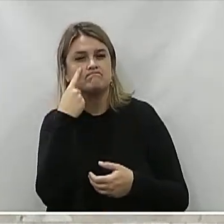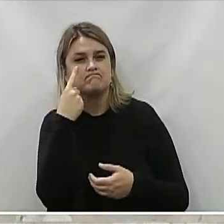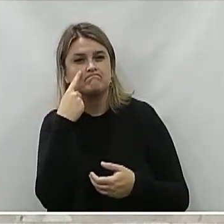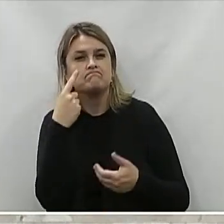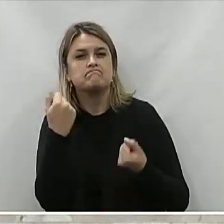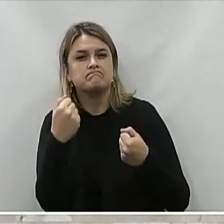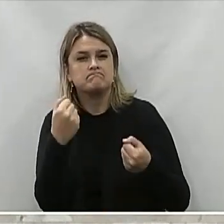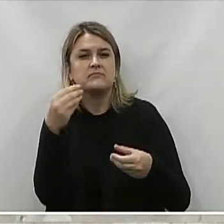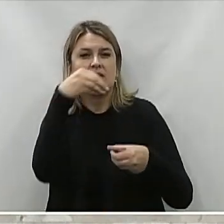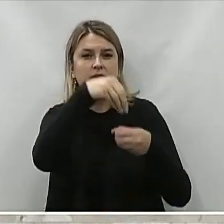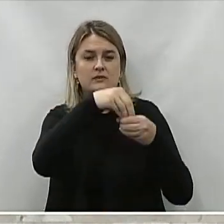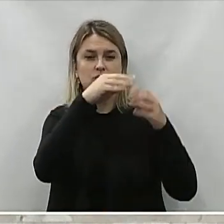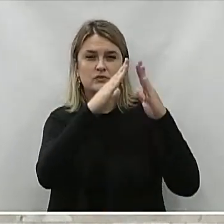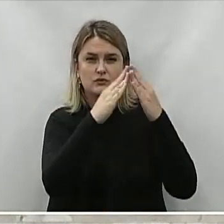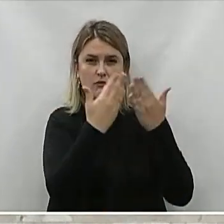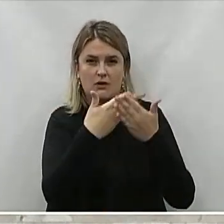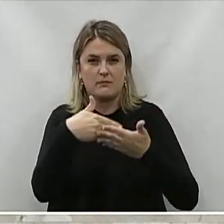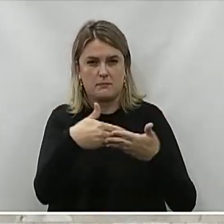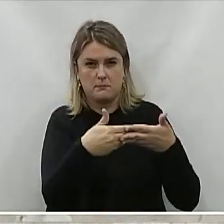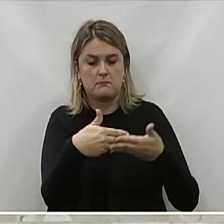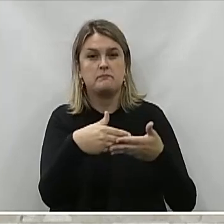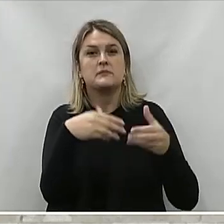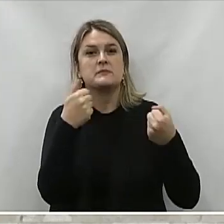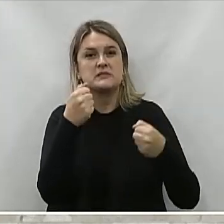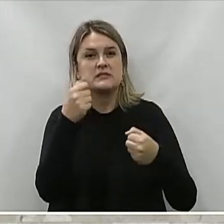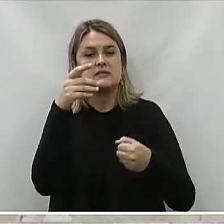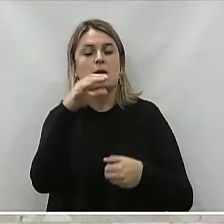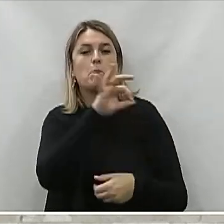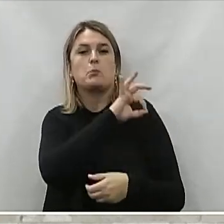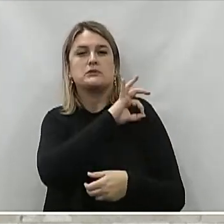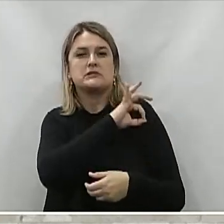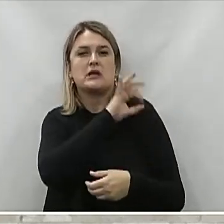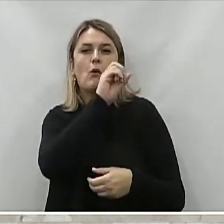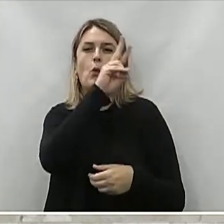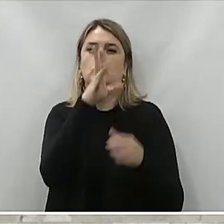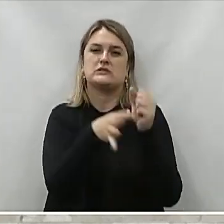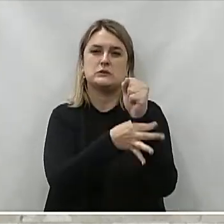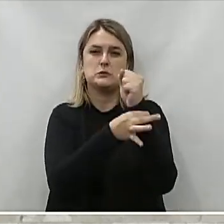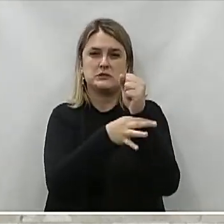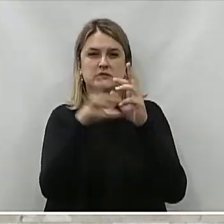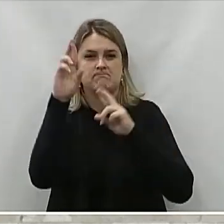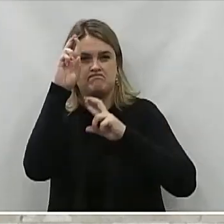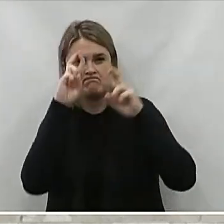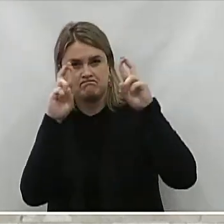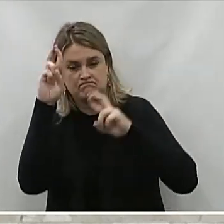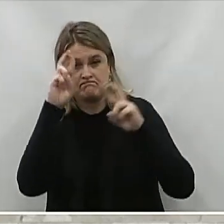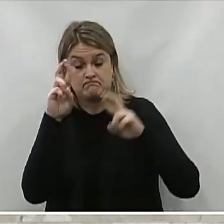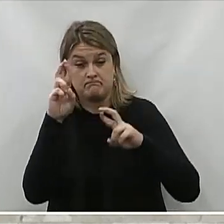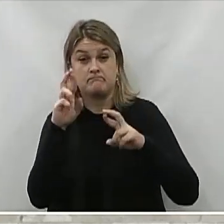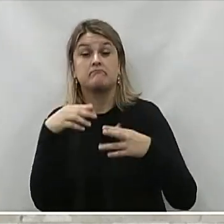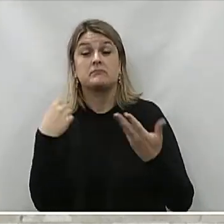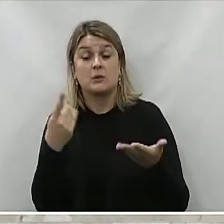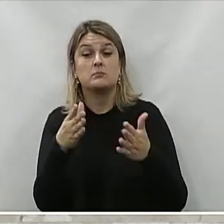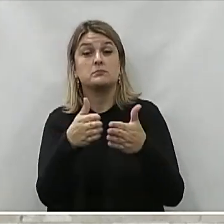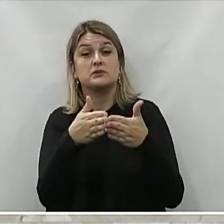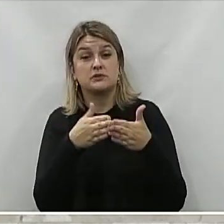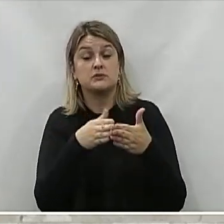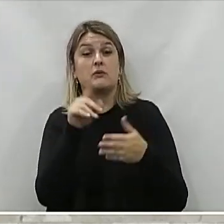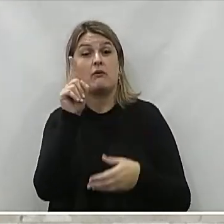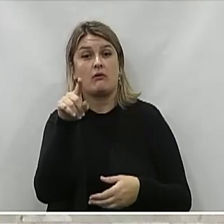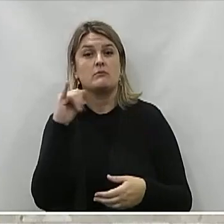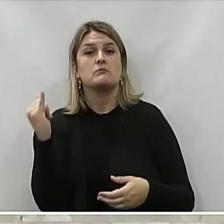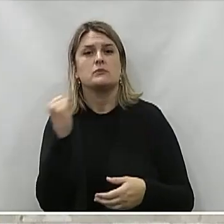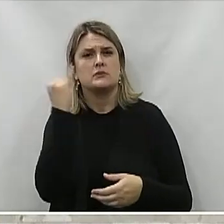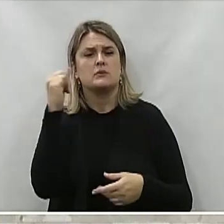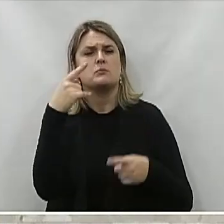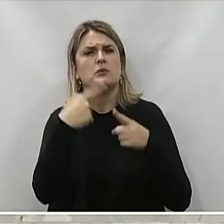Inserir nos CMEs E escolas municipais Guardiões Seguranças Justificativa O pedido se faz necessário